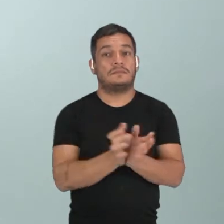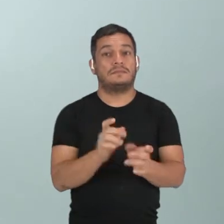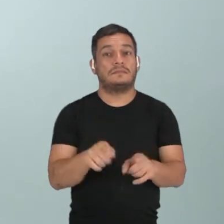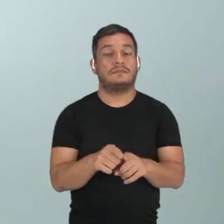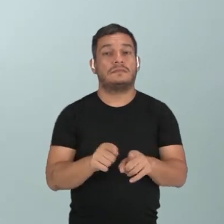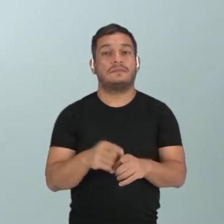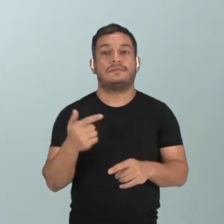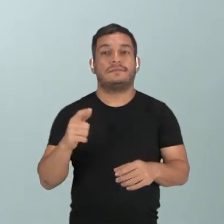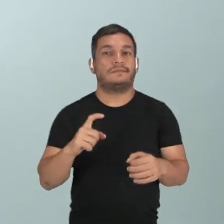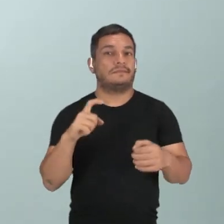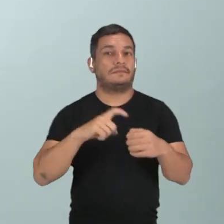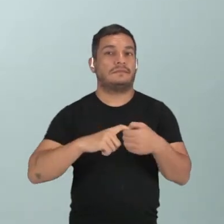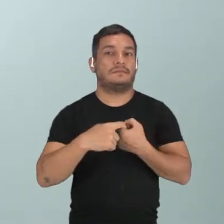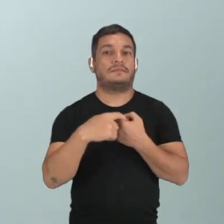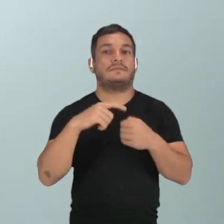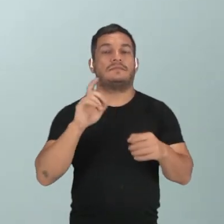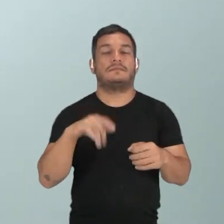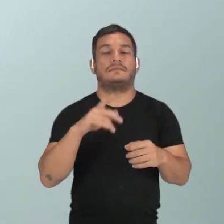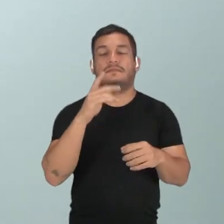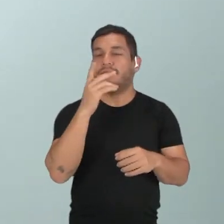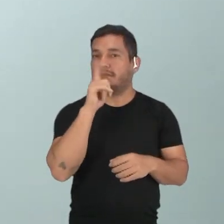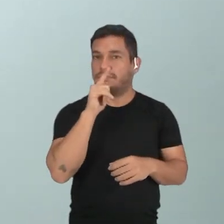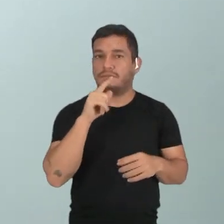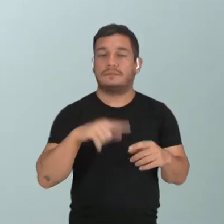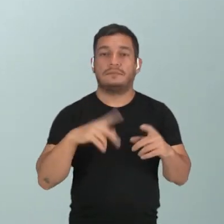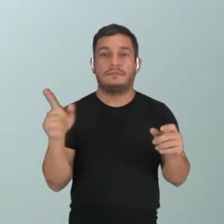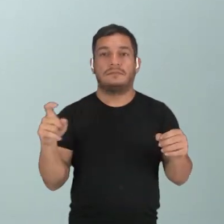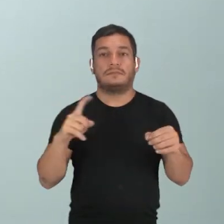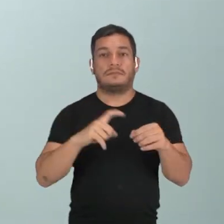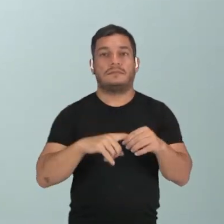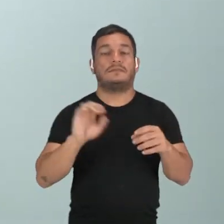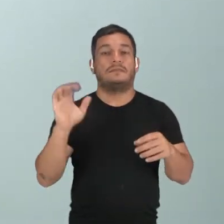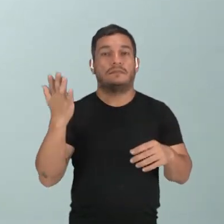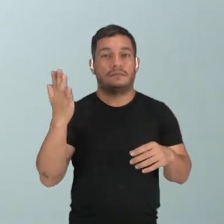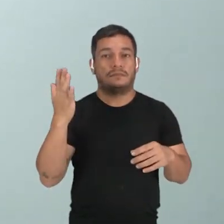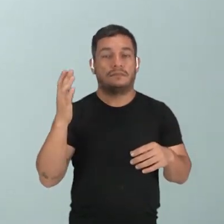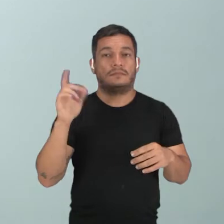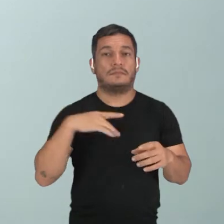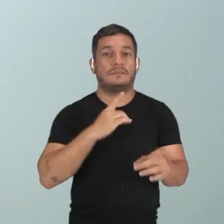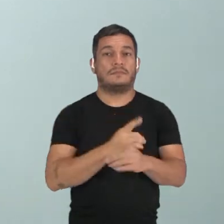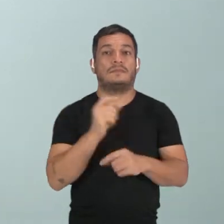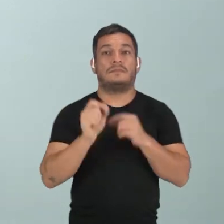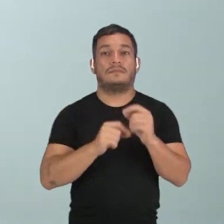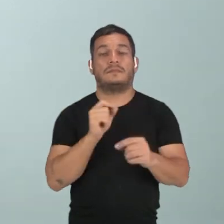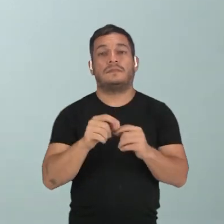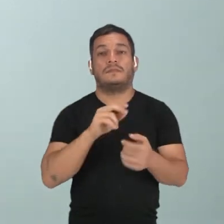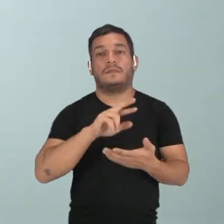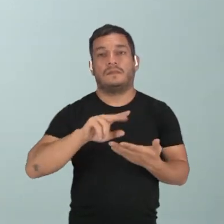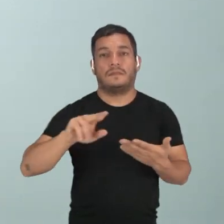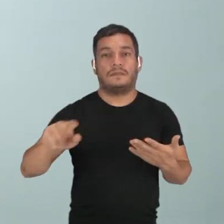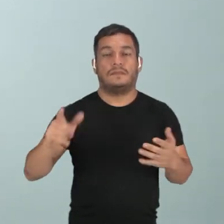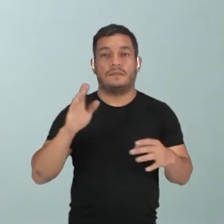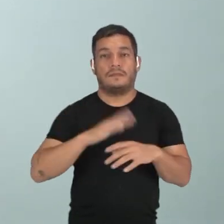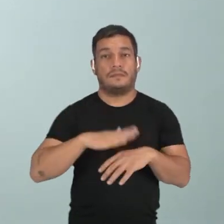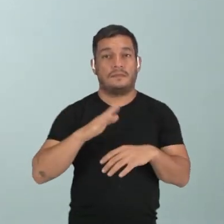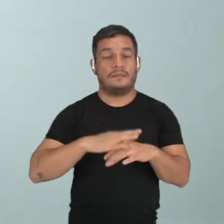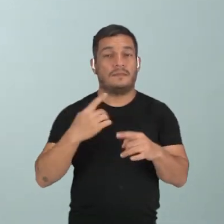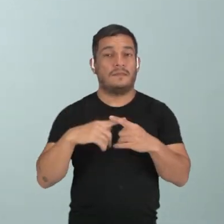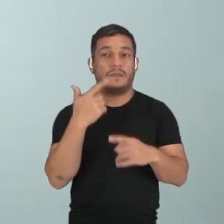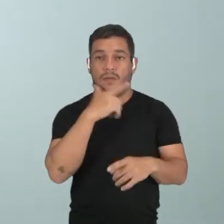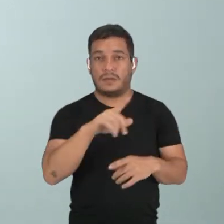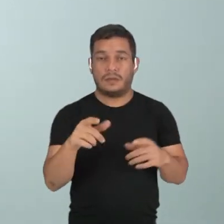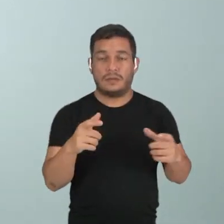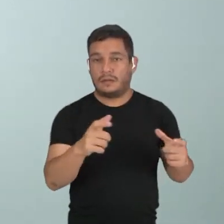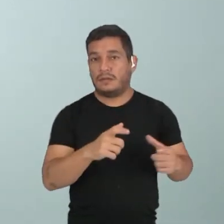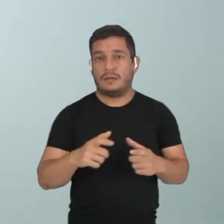também não depende da água pra que o processo de fecundação aconteça. Elas são encontradas em uma diversidade muito maior, porque conseguem